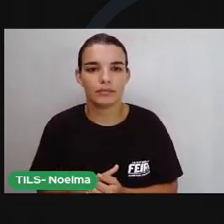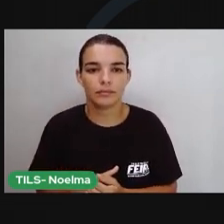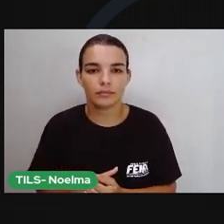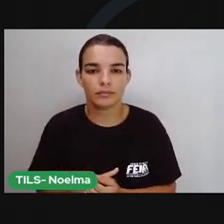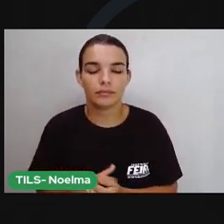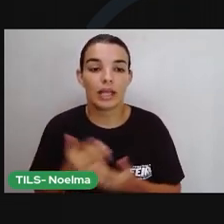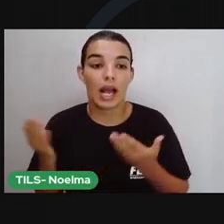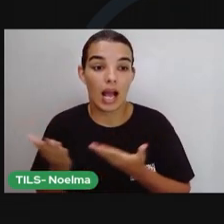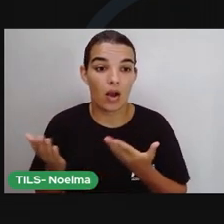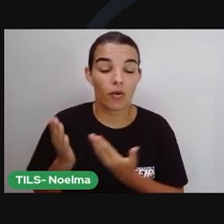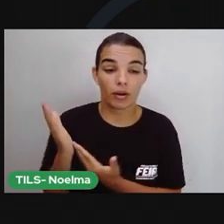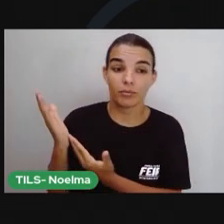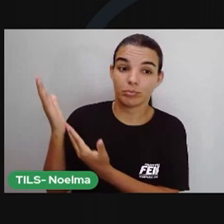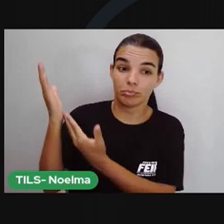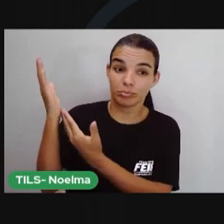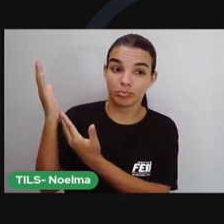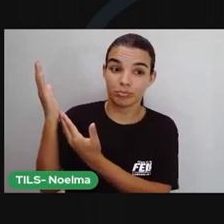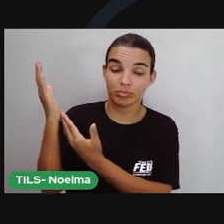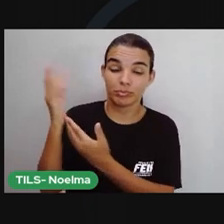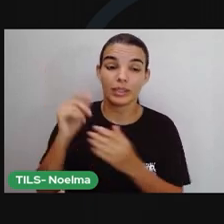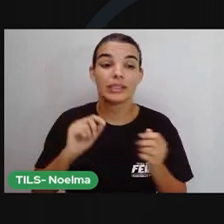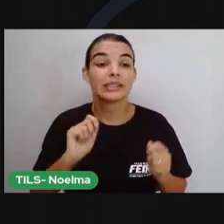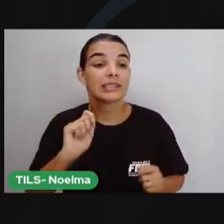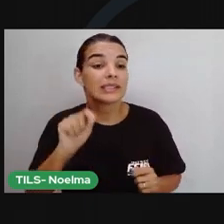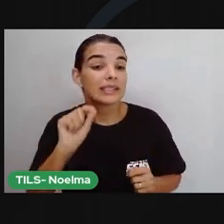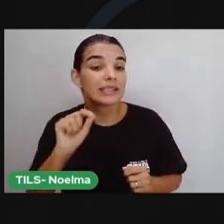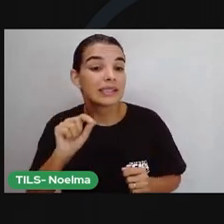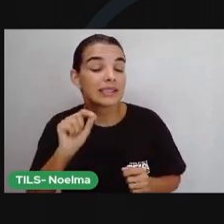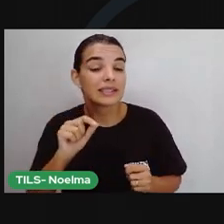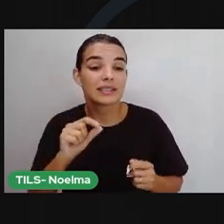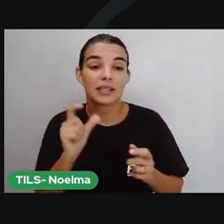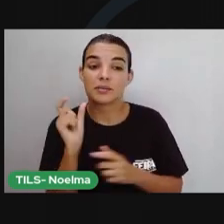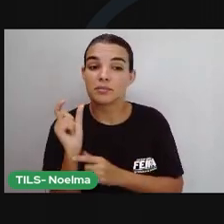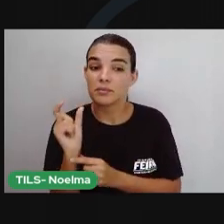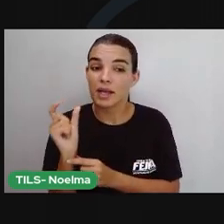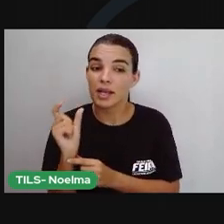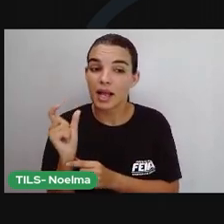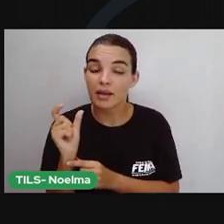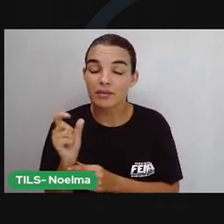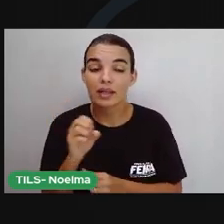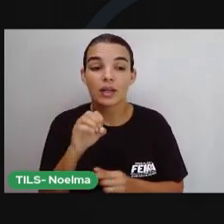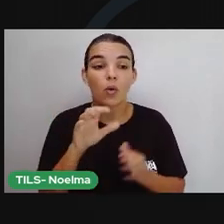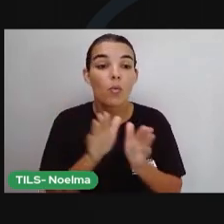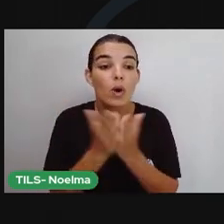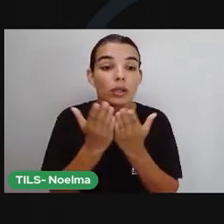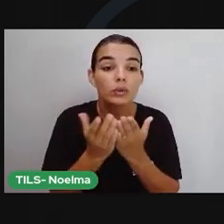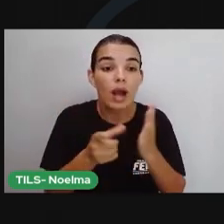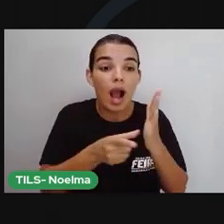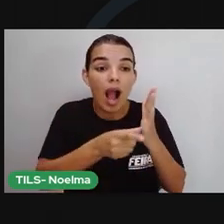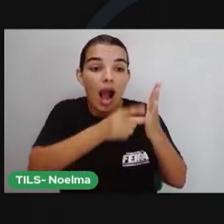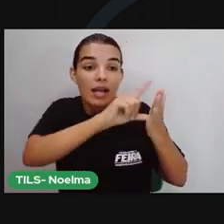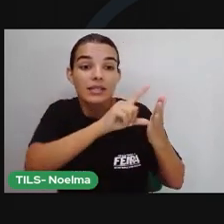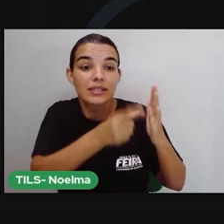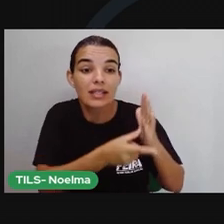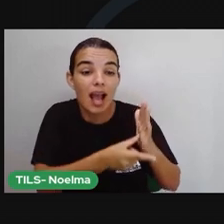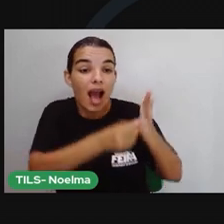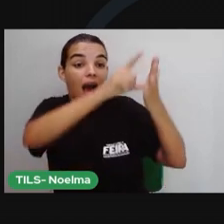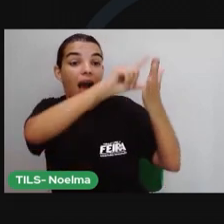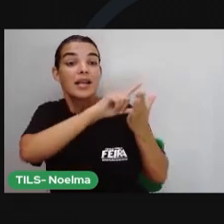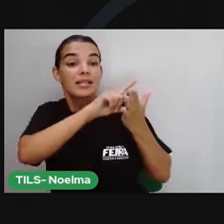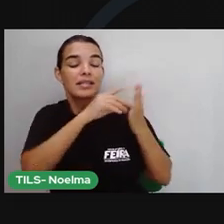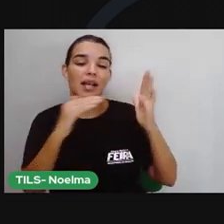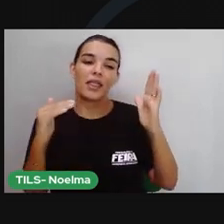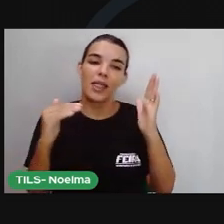Proparoxítonas. As palavras são proparoxítonas quando a antepenúltima sílaba da palavra é a sílaba